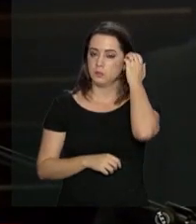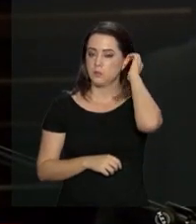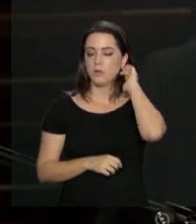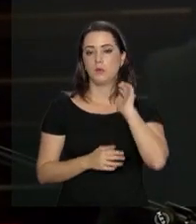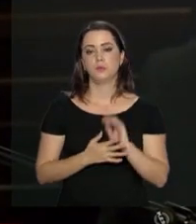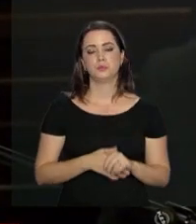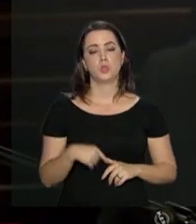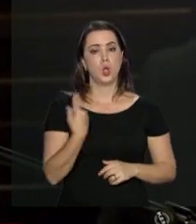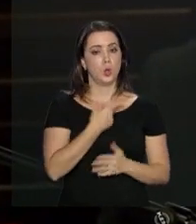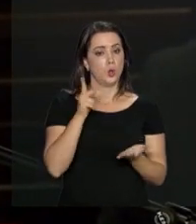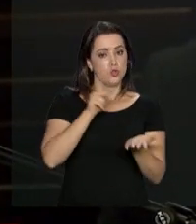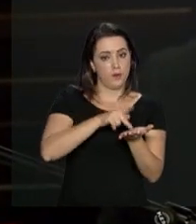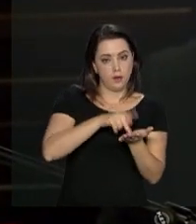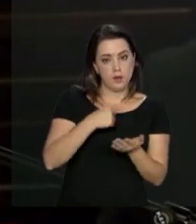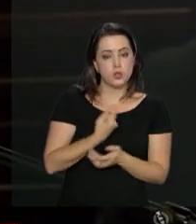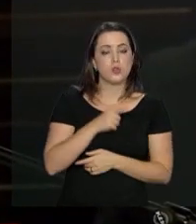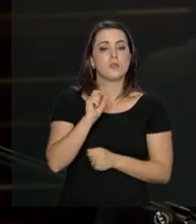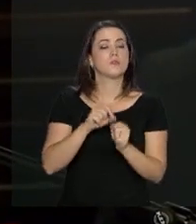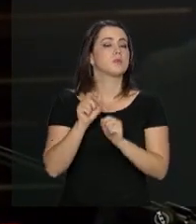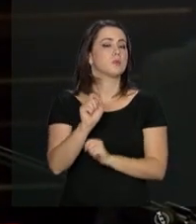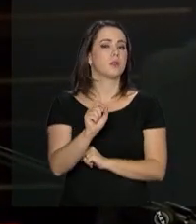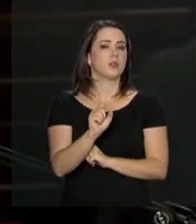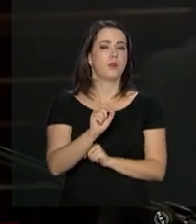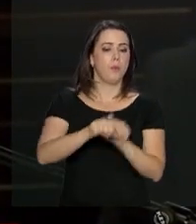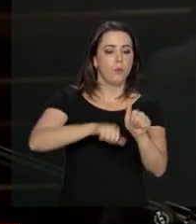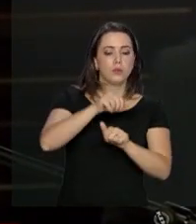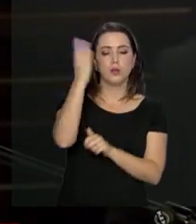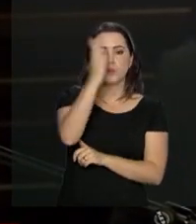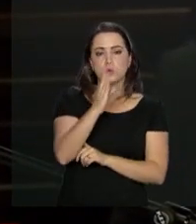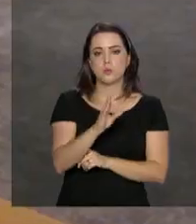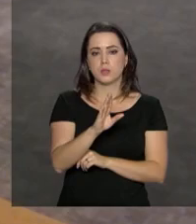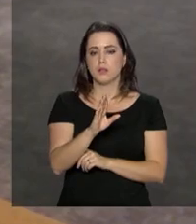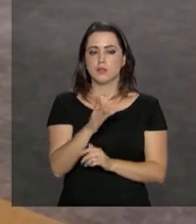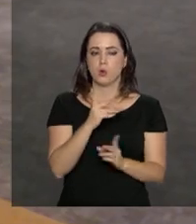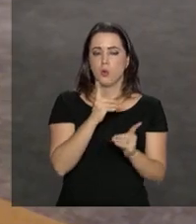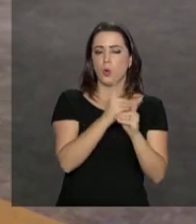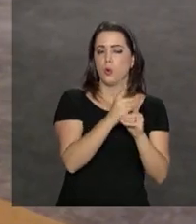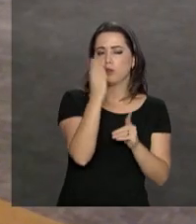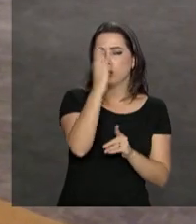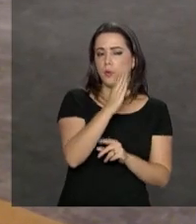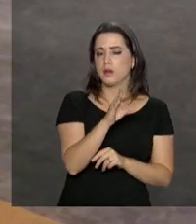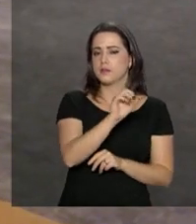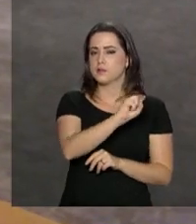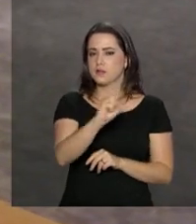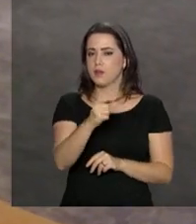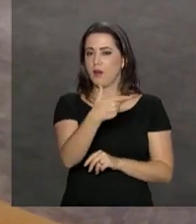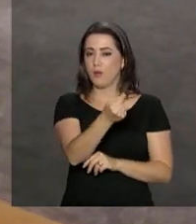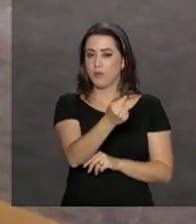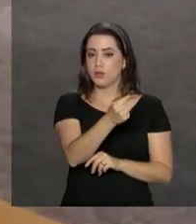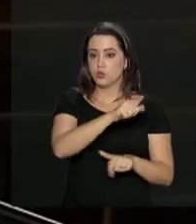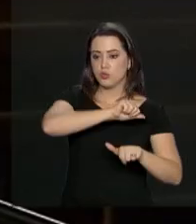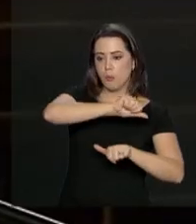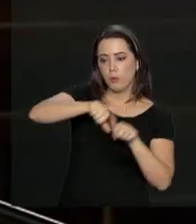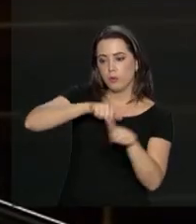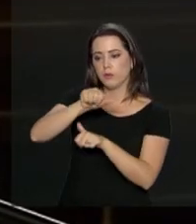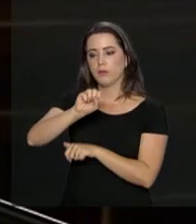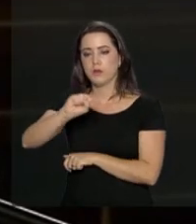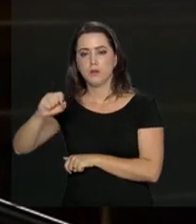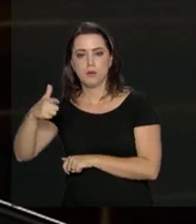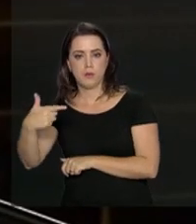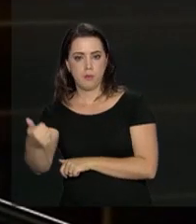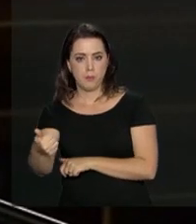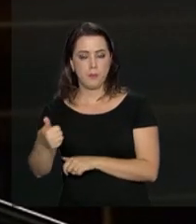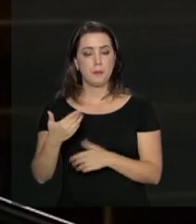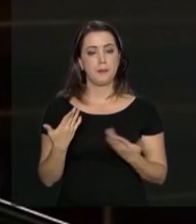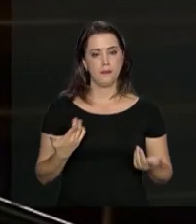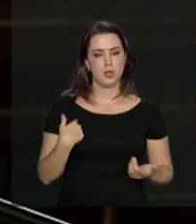o Brasil para o século XXI. Eu o encontrei no século XX e desgastado. Vocês sabem que quando eu cheguei ao governo, em maio de